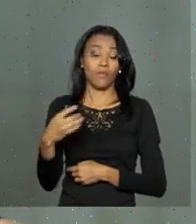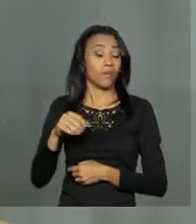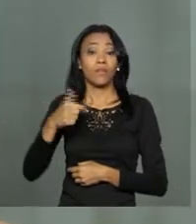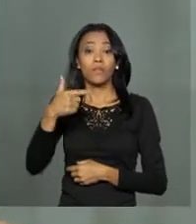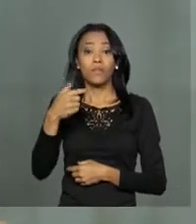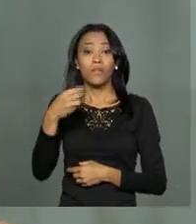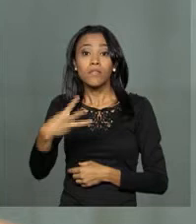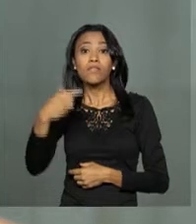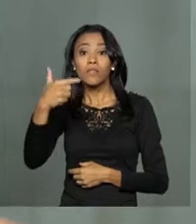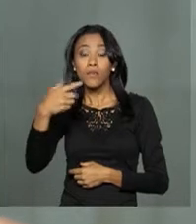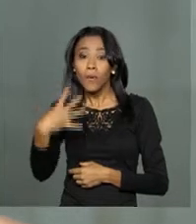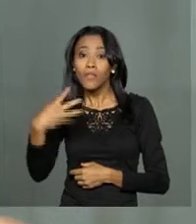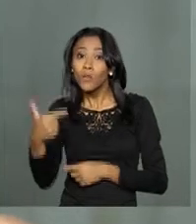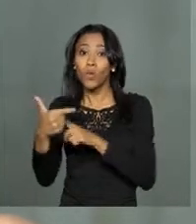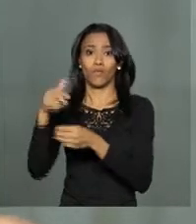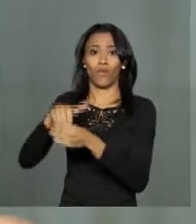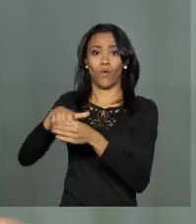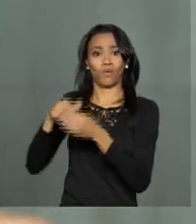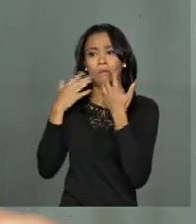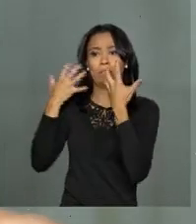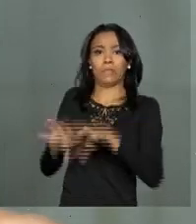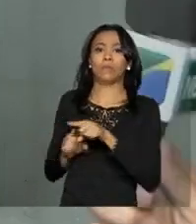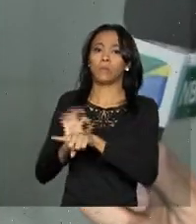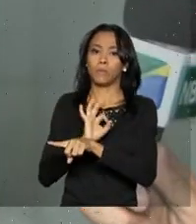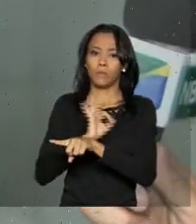Depois não vai ter impeachment e é isso que eu estou defendendo.